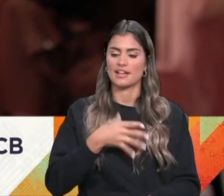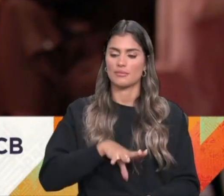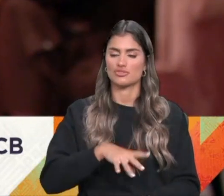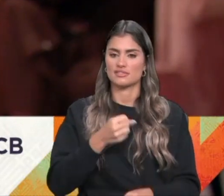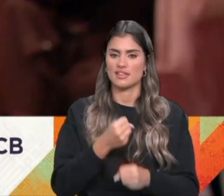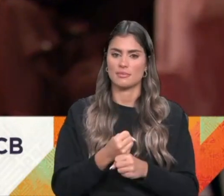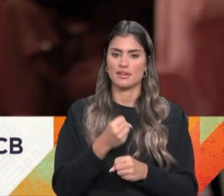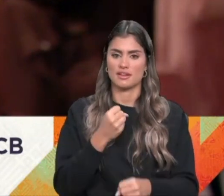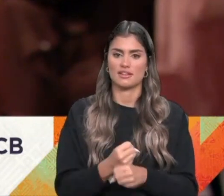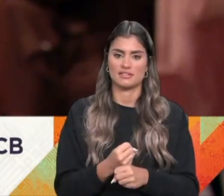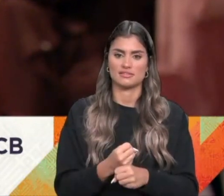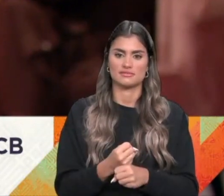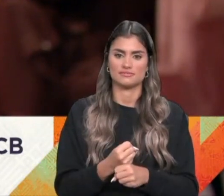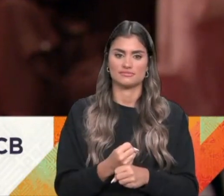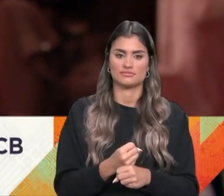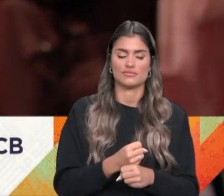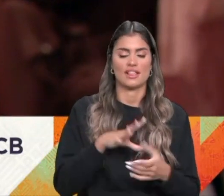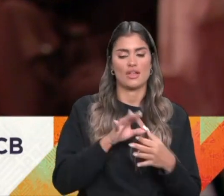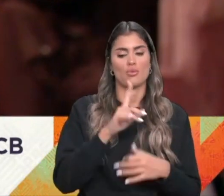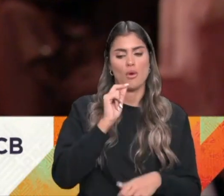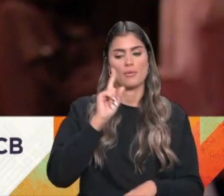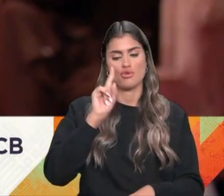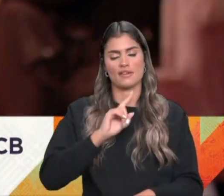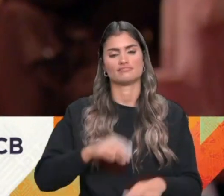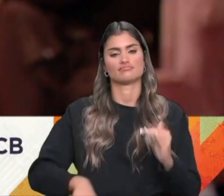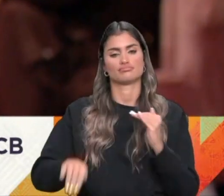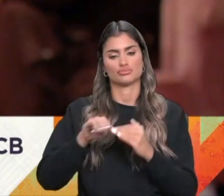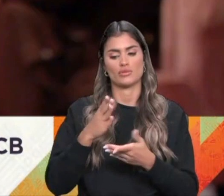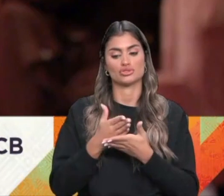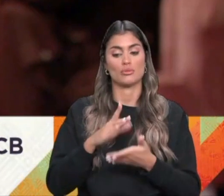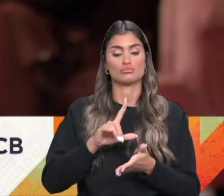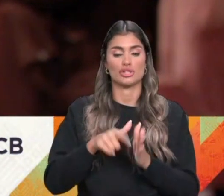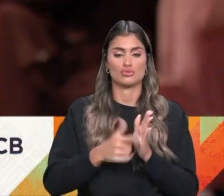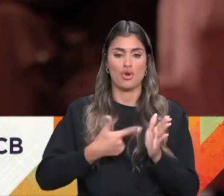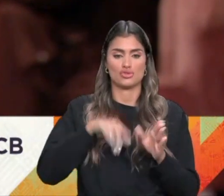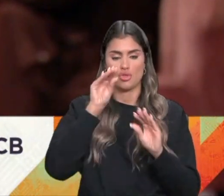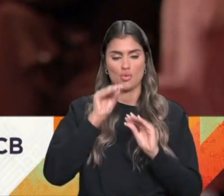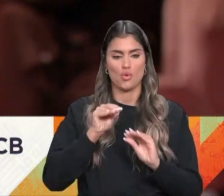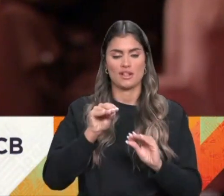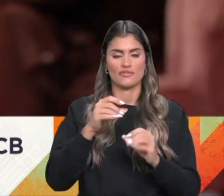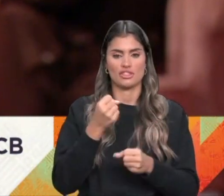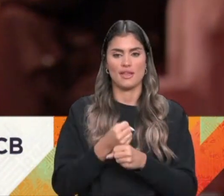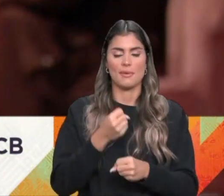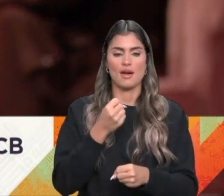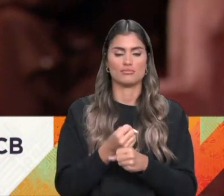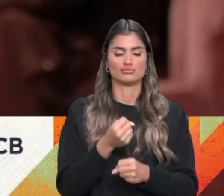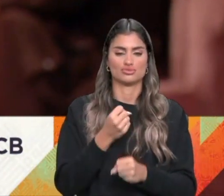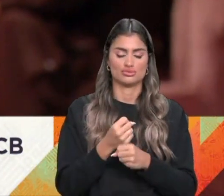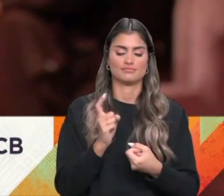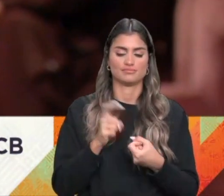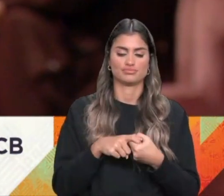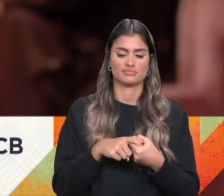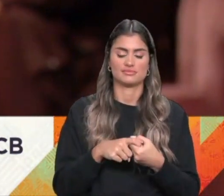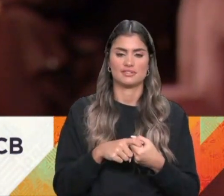muito as questões de género, a igualdade, não só no nosso projeto educativo. Trabalhamos em parceria com a Casa